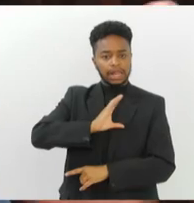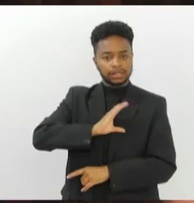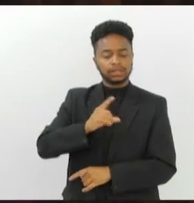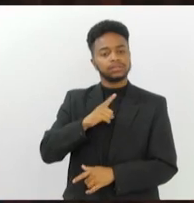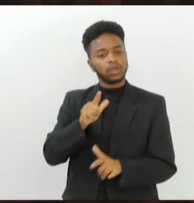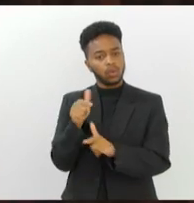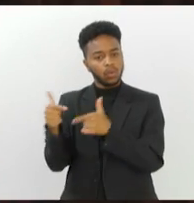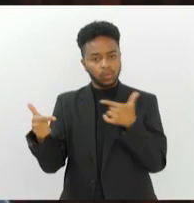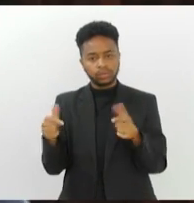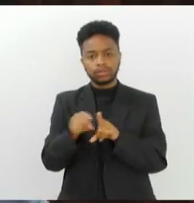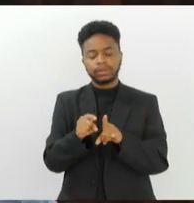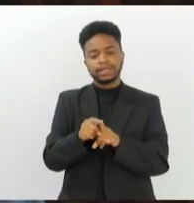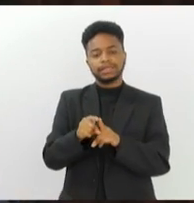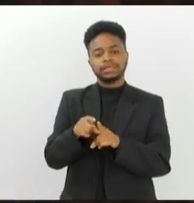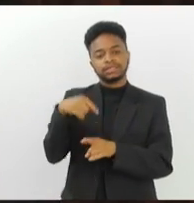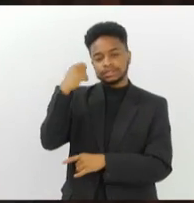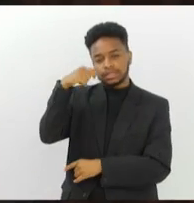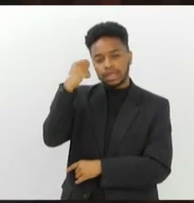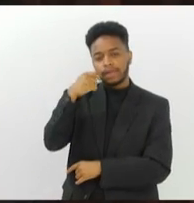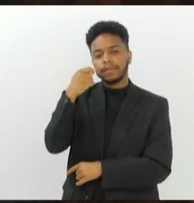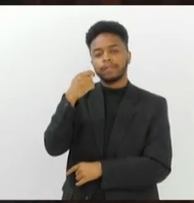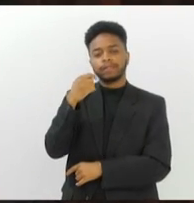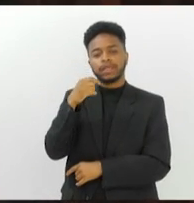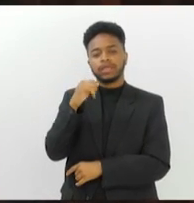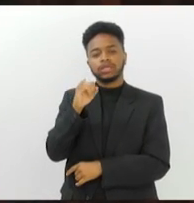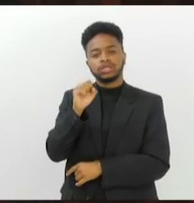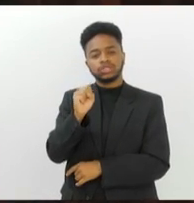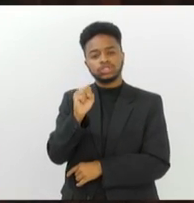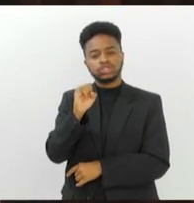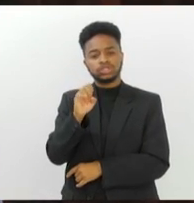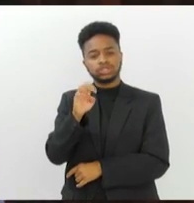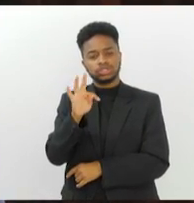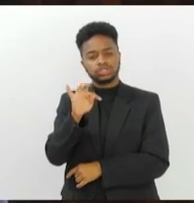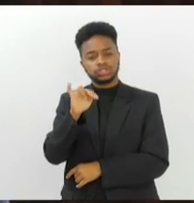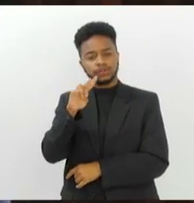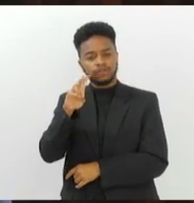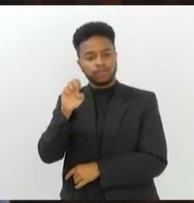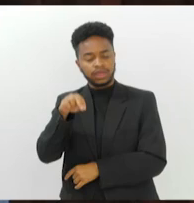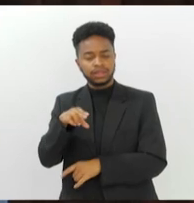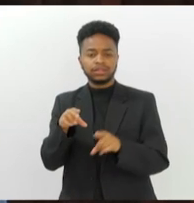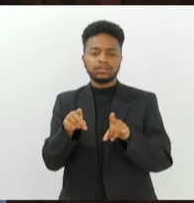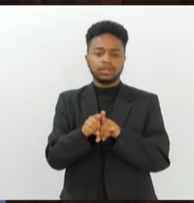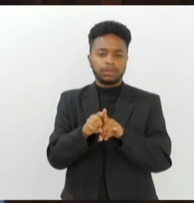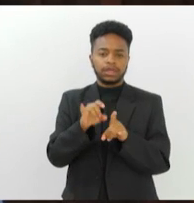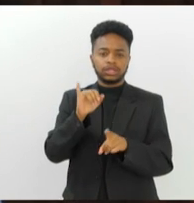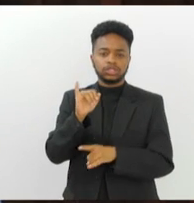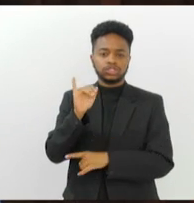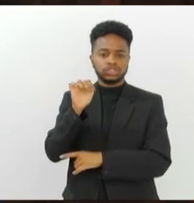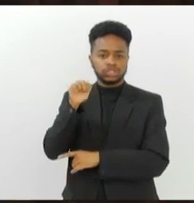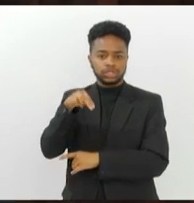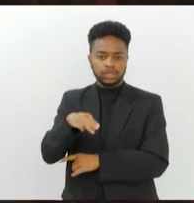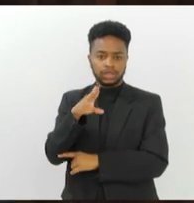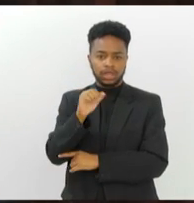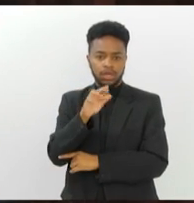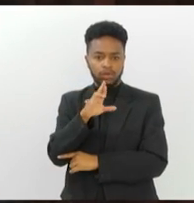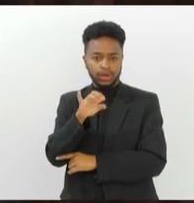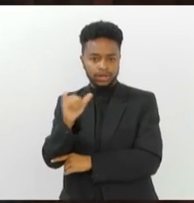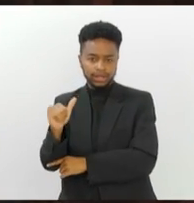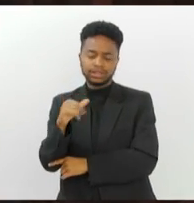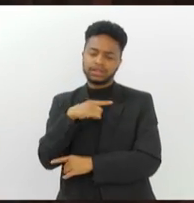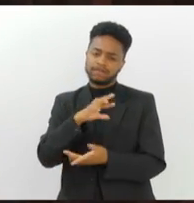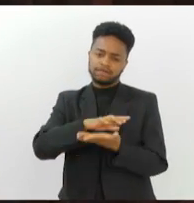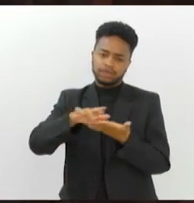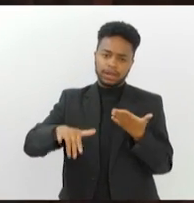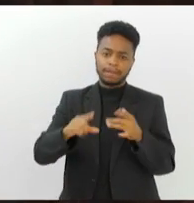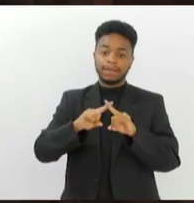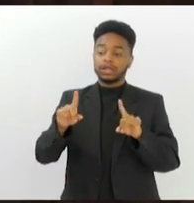desde o cinema com o Steve Martin, Jim Carrey, ou seja, temos muitos, né? E a sua companhia, etc e tal, ela